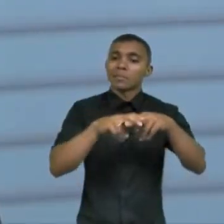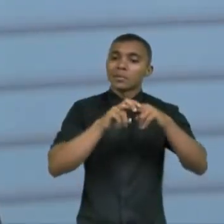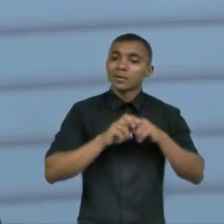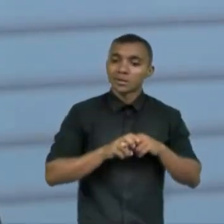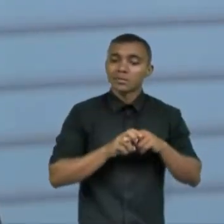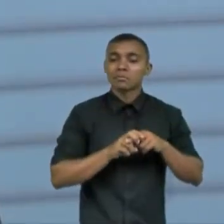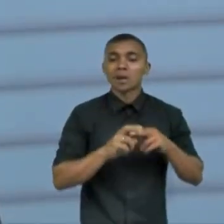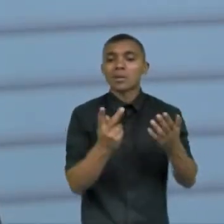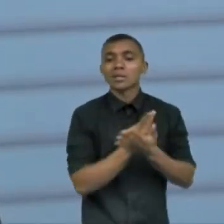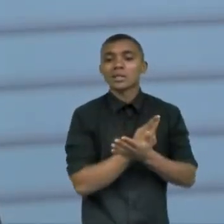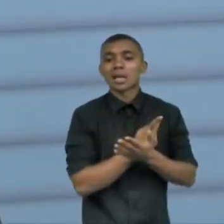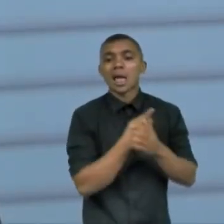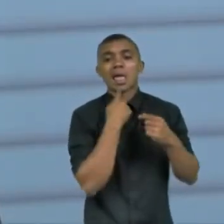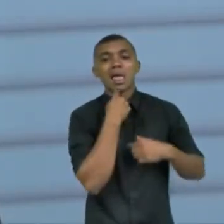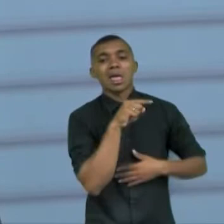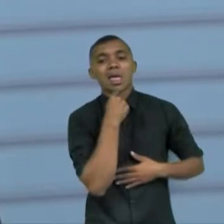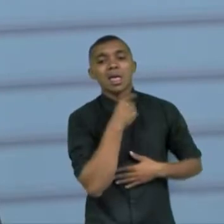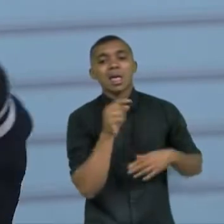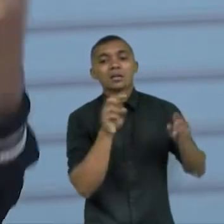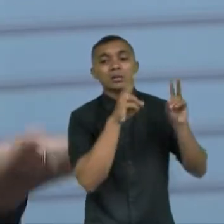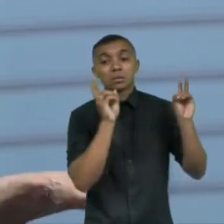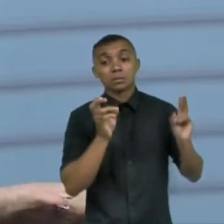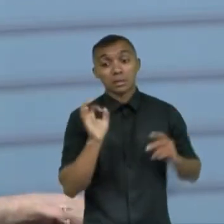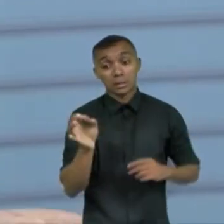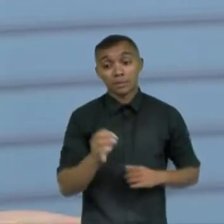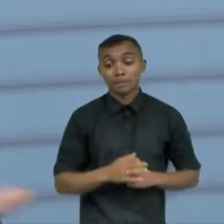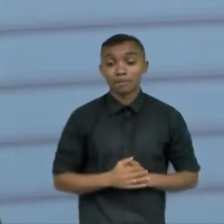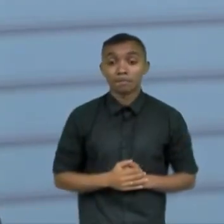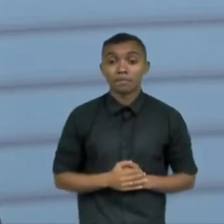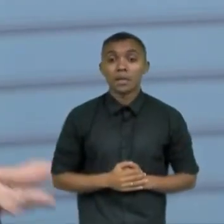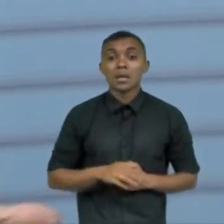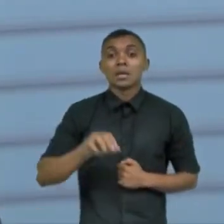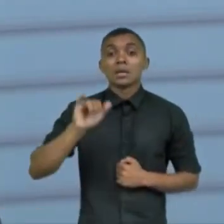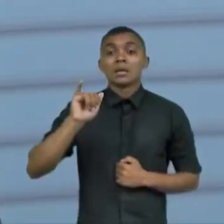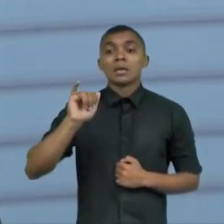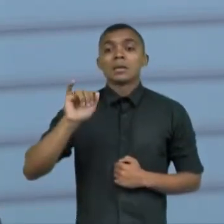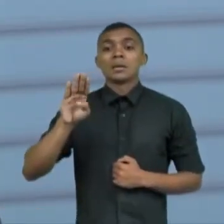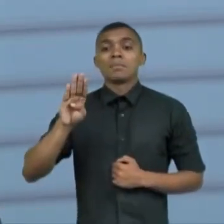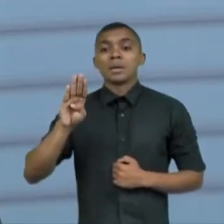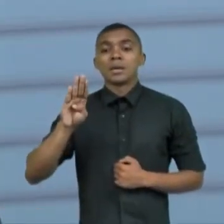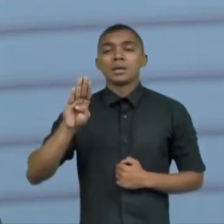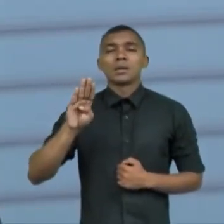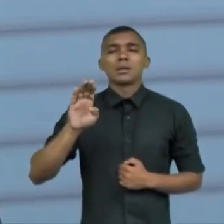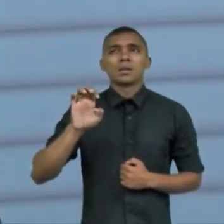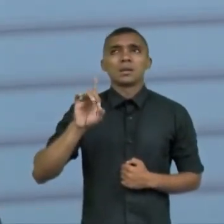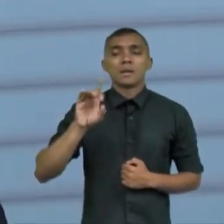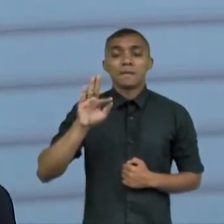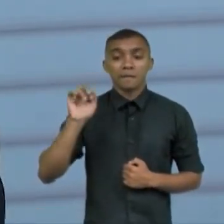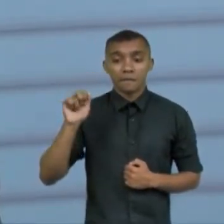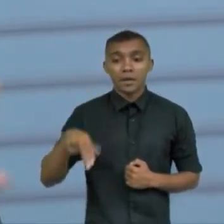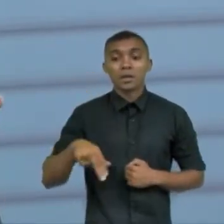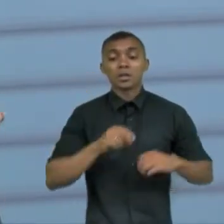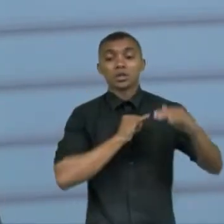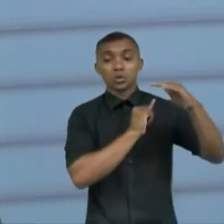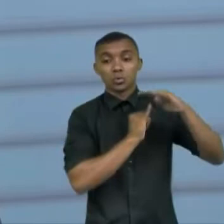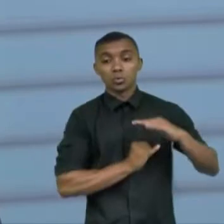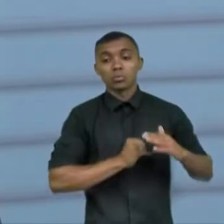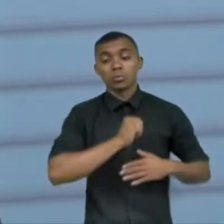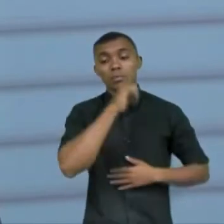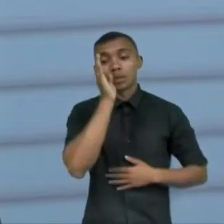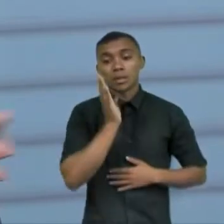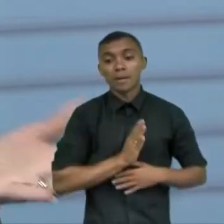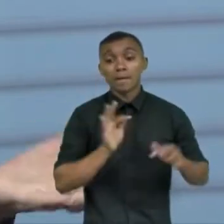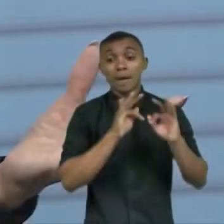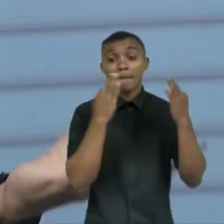reclamação justamente sobre isso com relação ao IBDFAM é o Instituto Brasileiro de Direito de Família que tem várias comissões